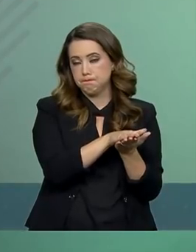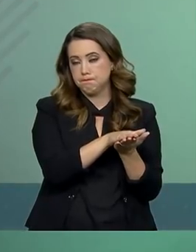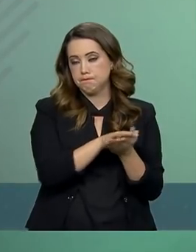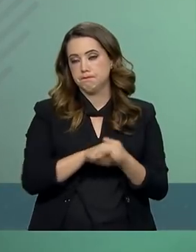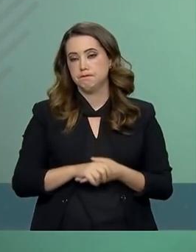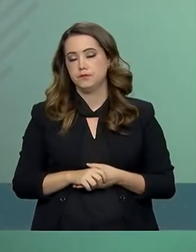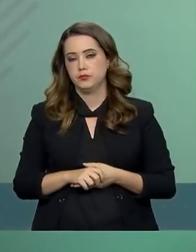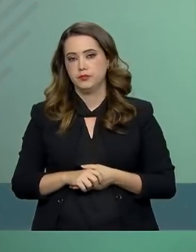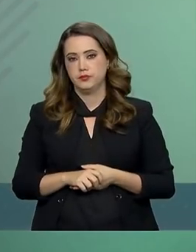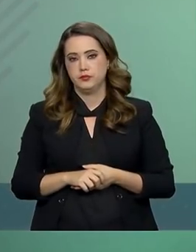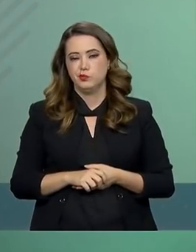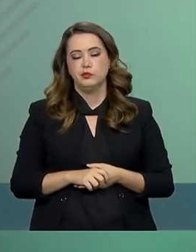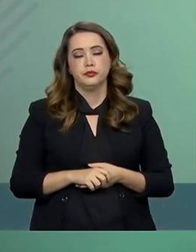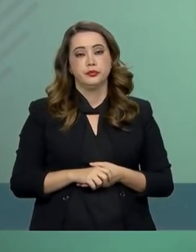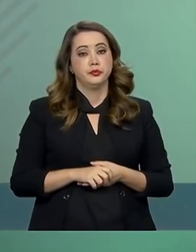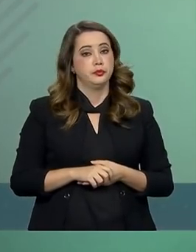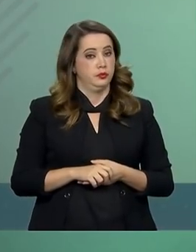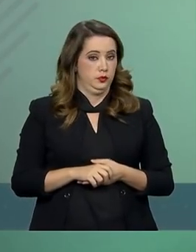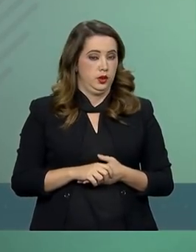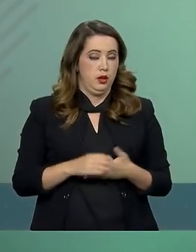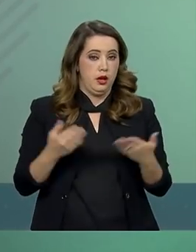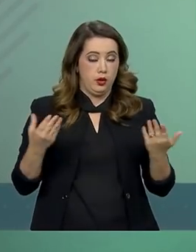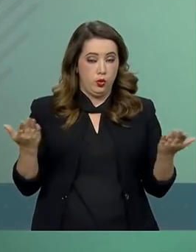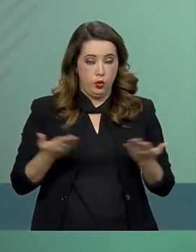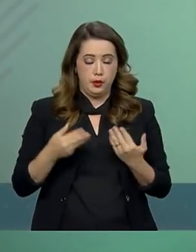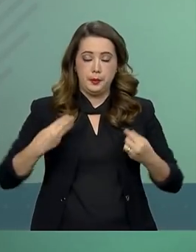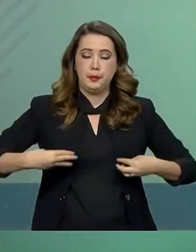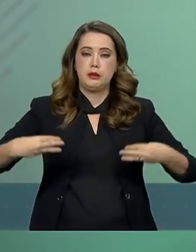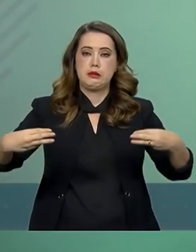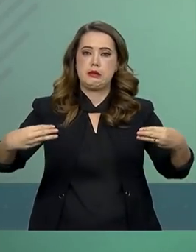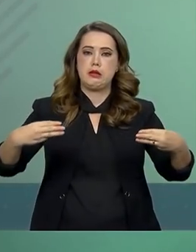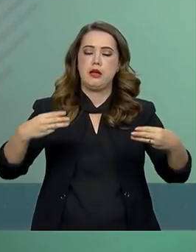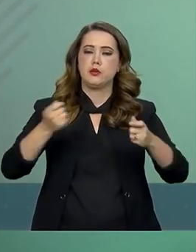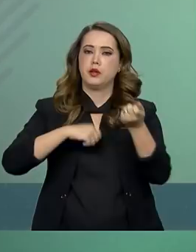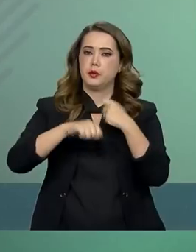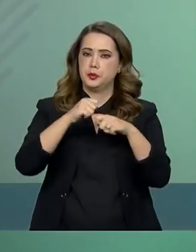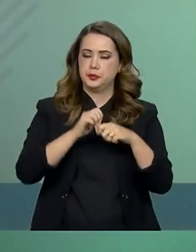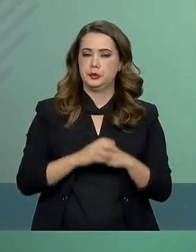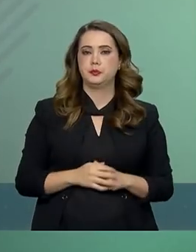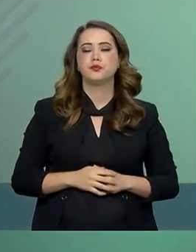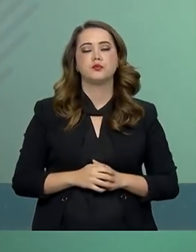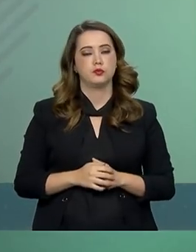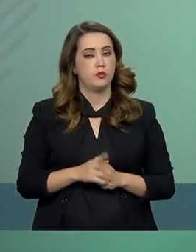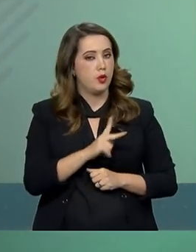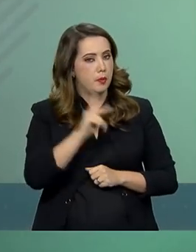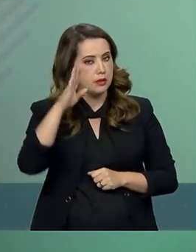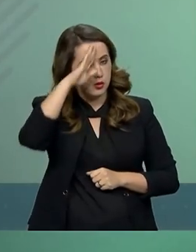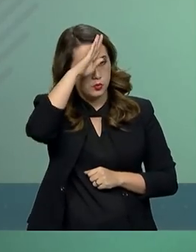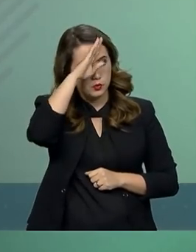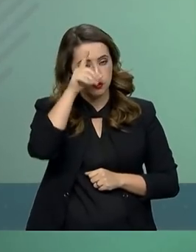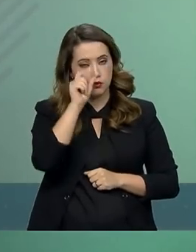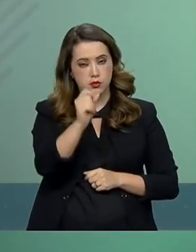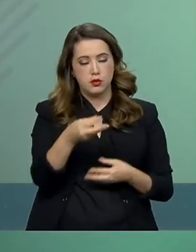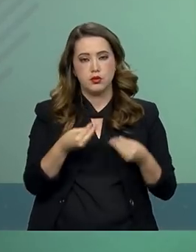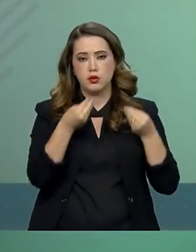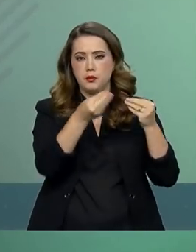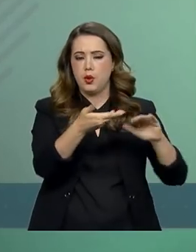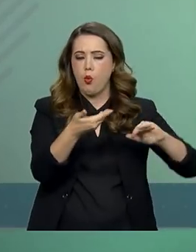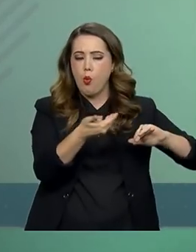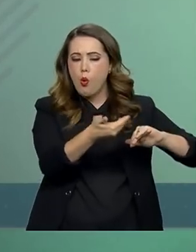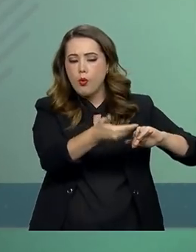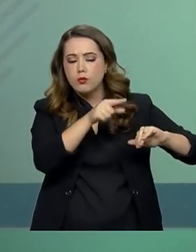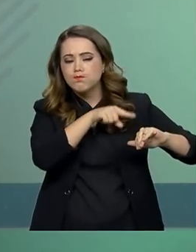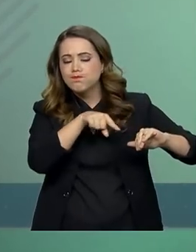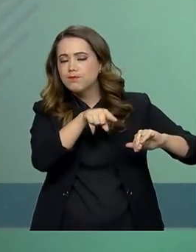Ministério da Economia. O presidente da República encaminhou ao Congresso projeto de